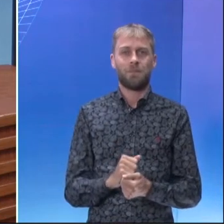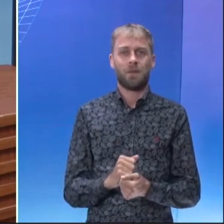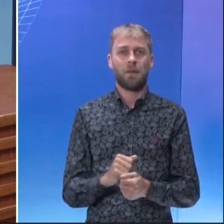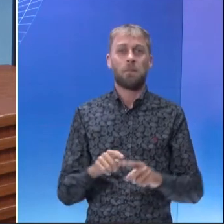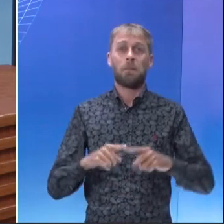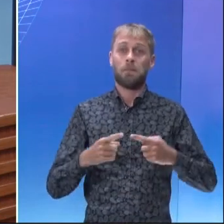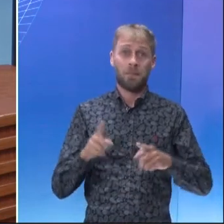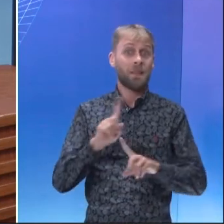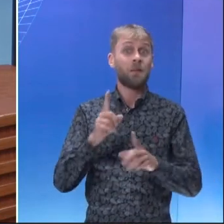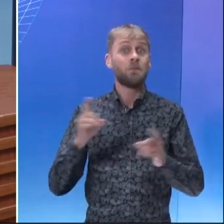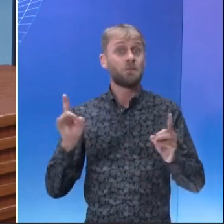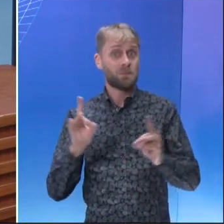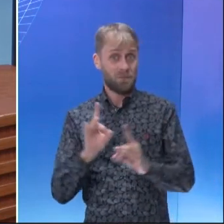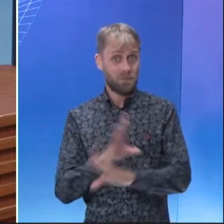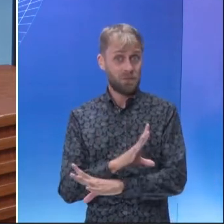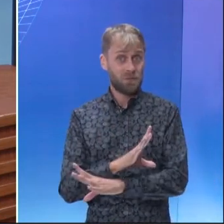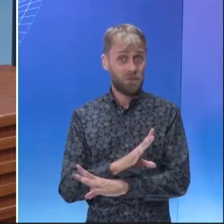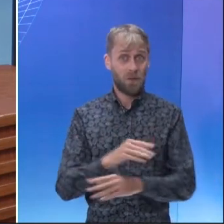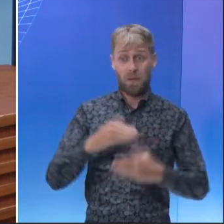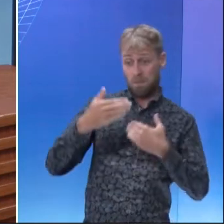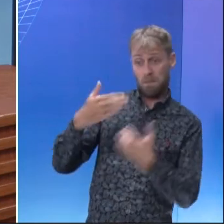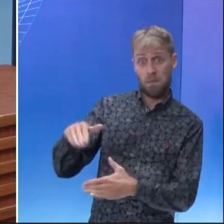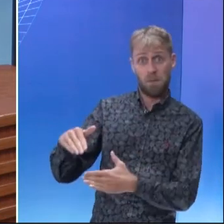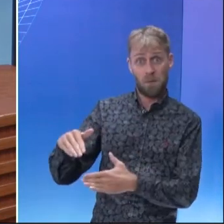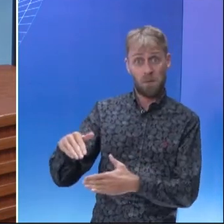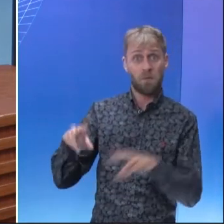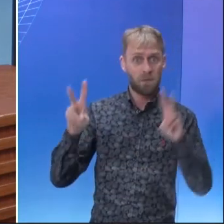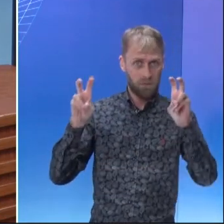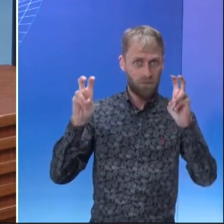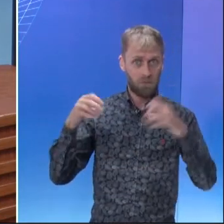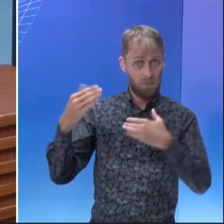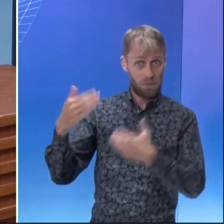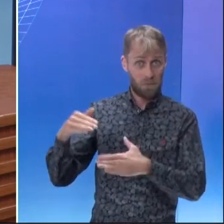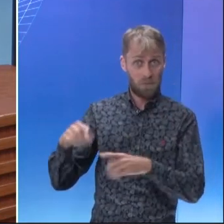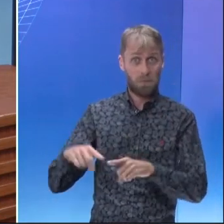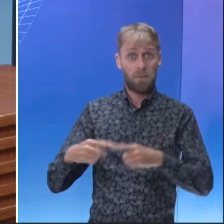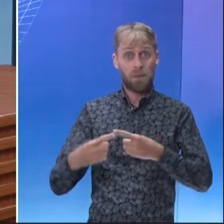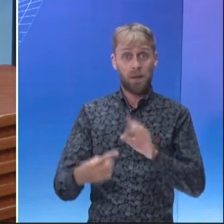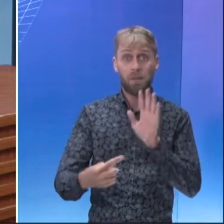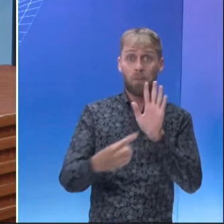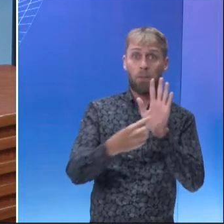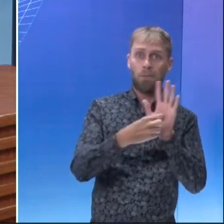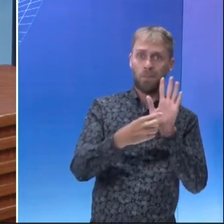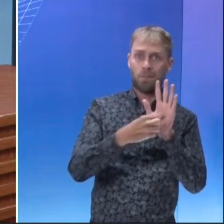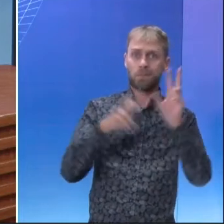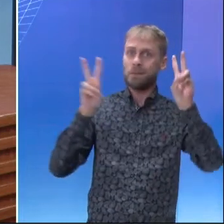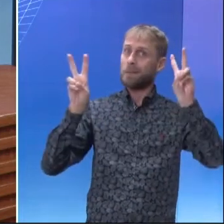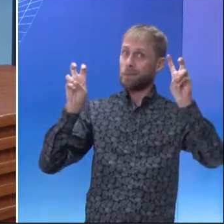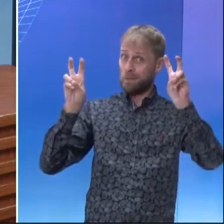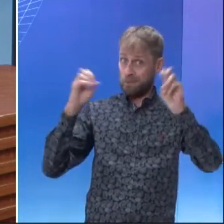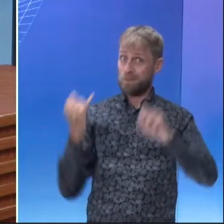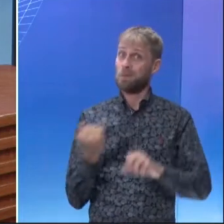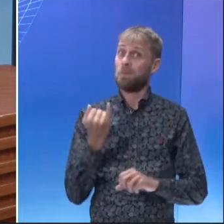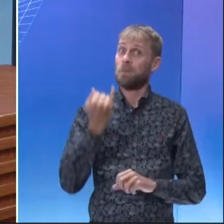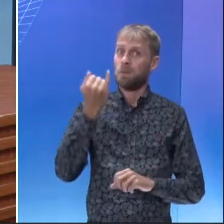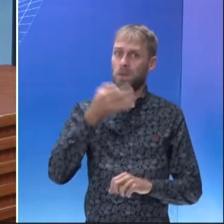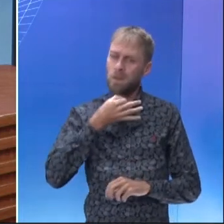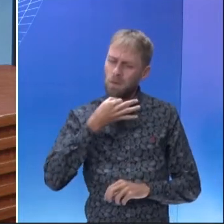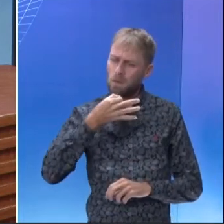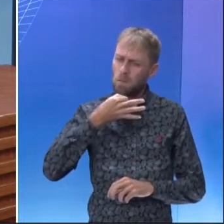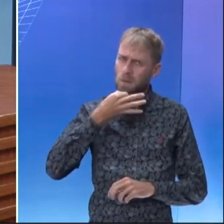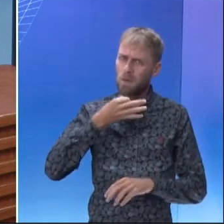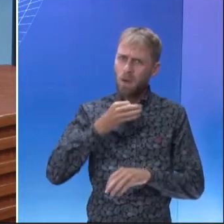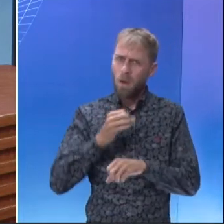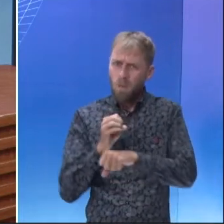somente o que caiu, mas dar alguns apontamentos para vocês sobre assuntos que